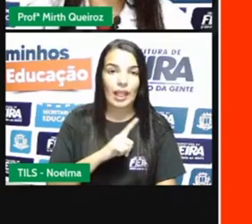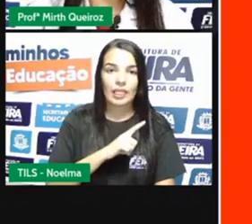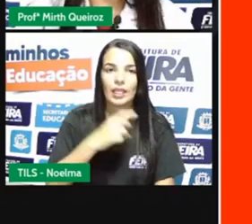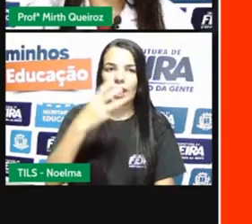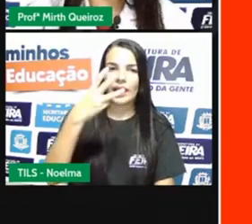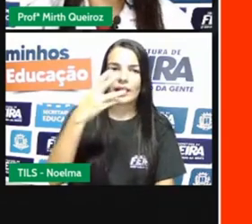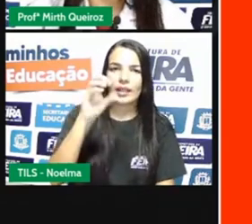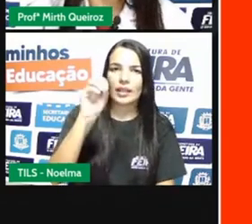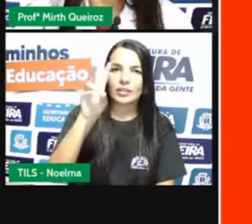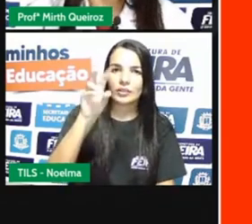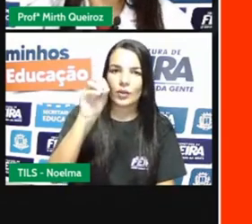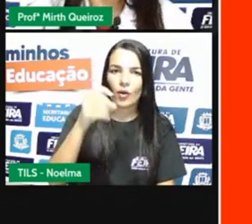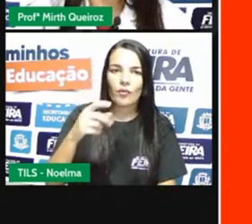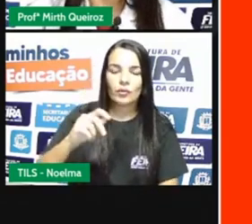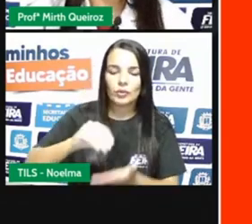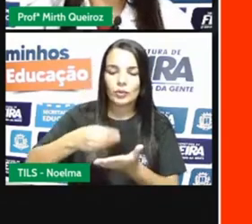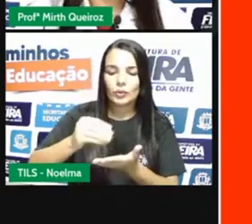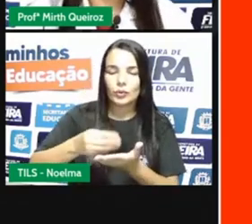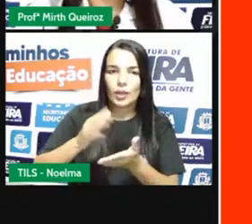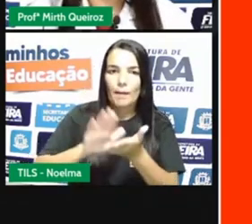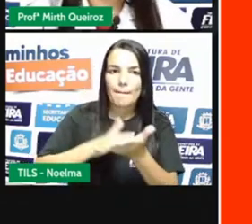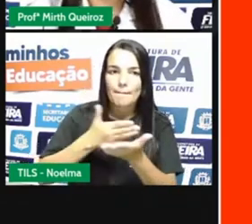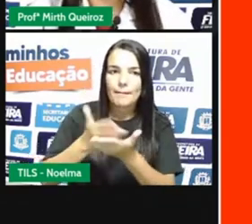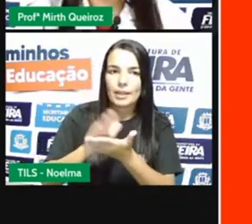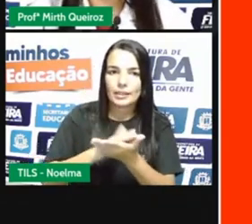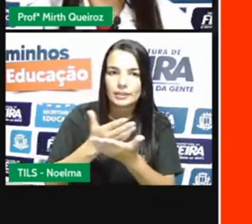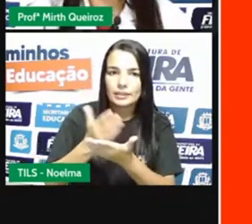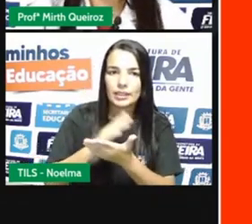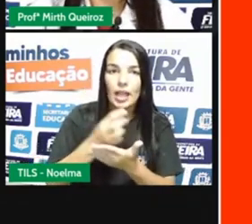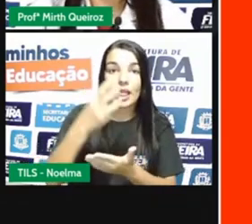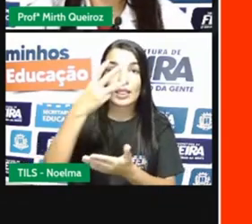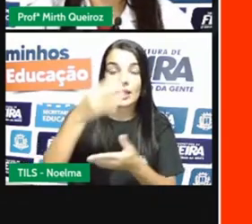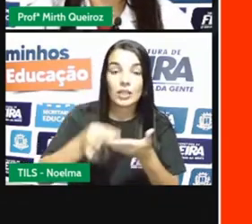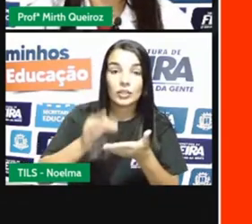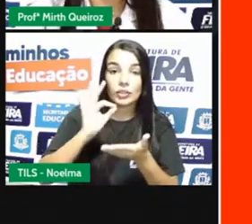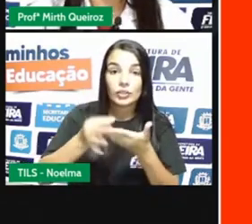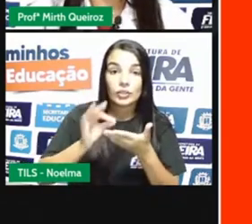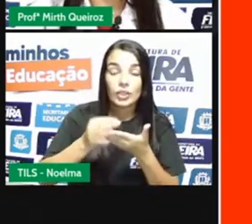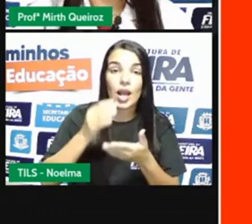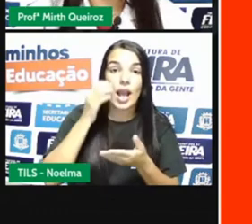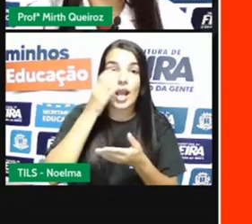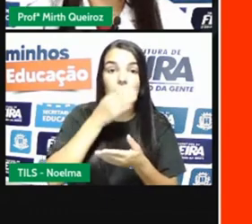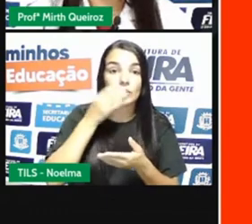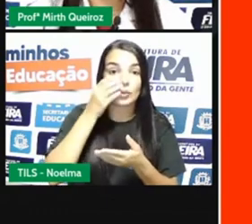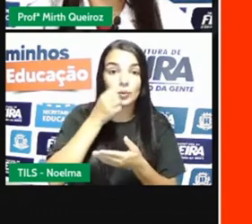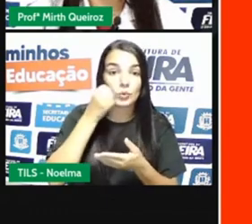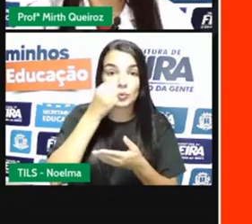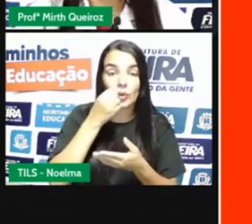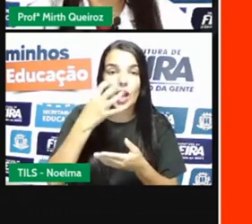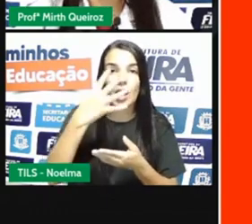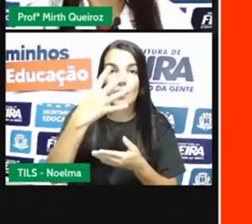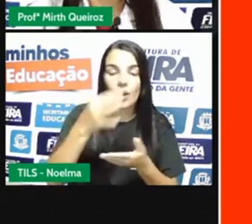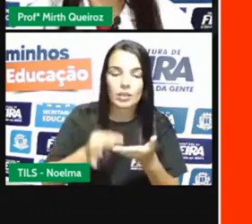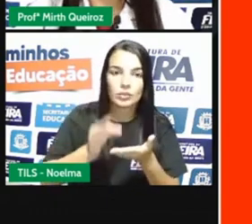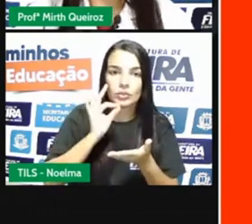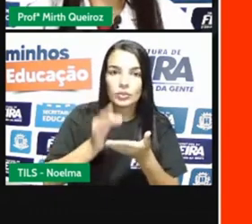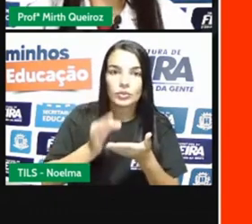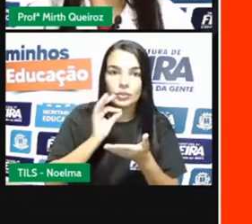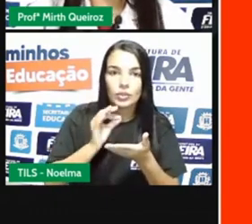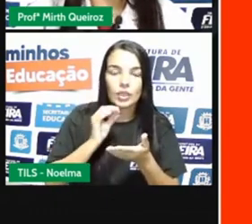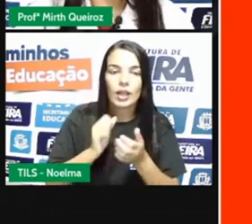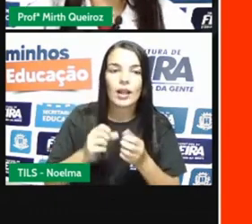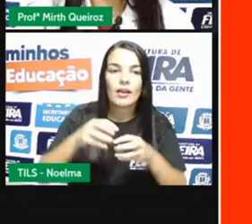ovos, duas colheres de manteiga, três xícaras de chá de açúcar, quatro xícaras de chá de trigo